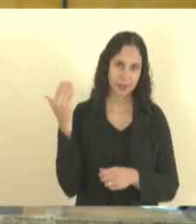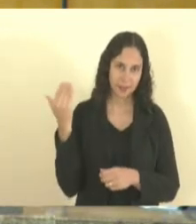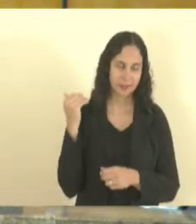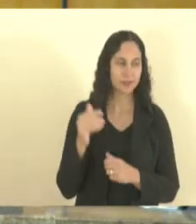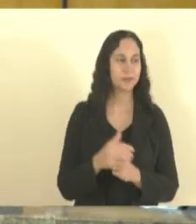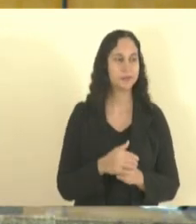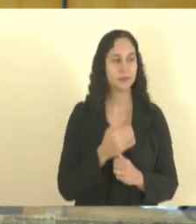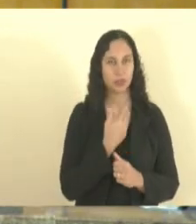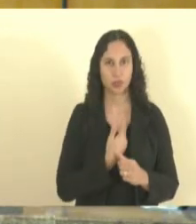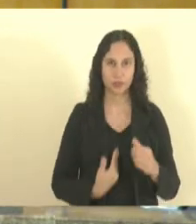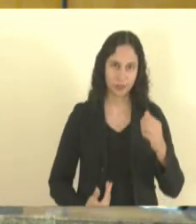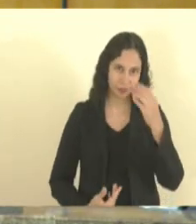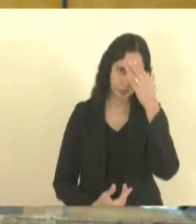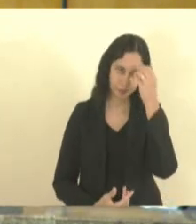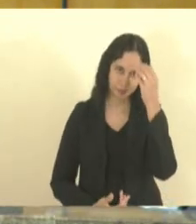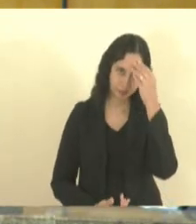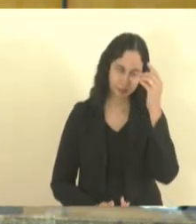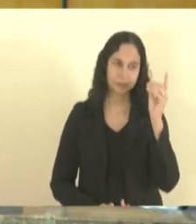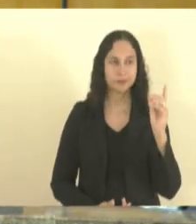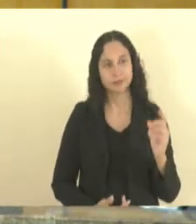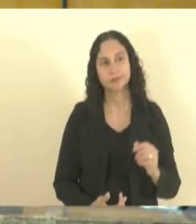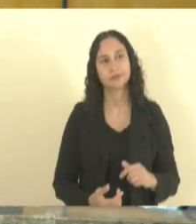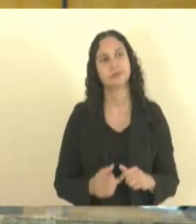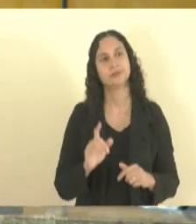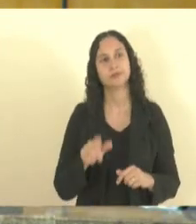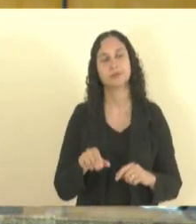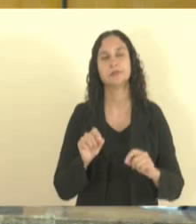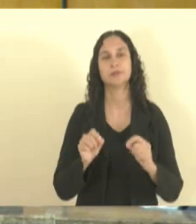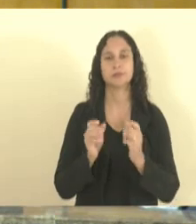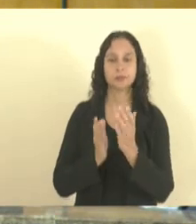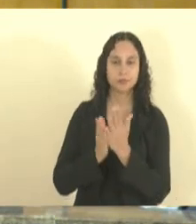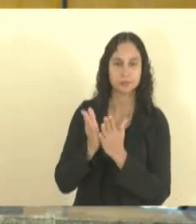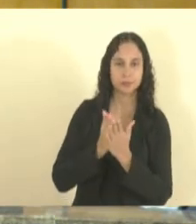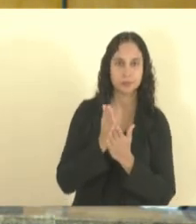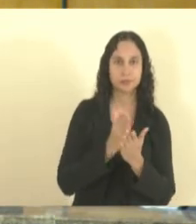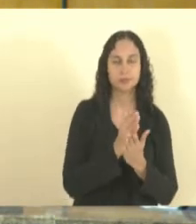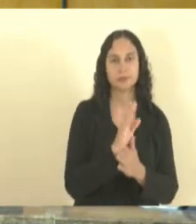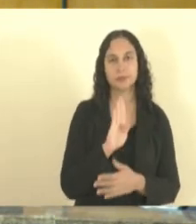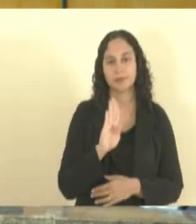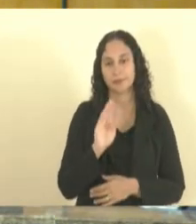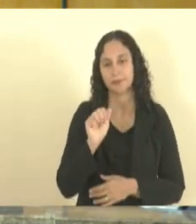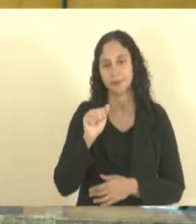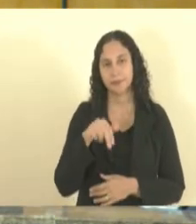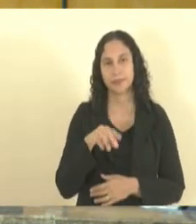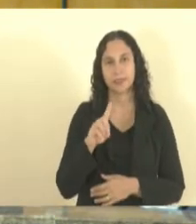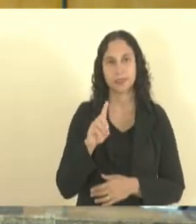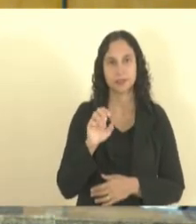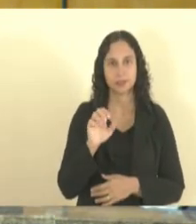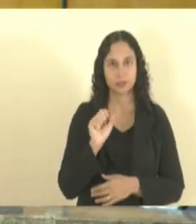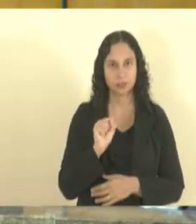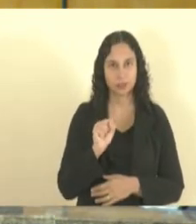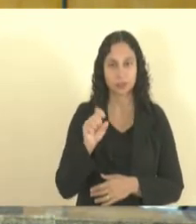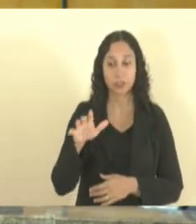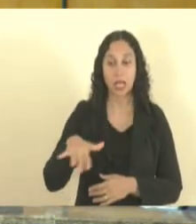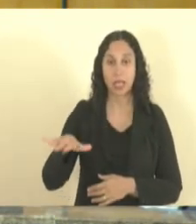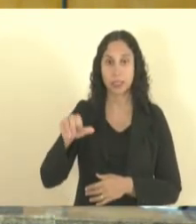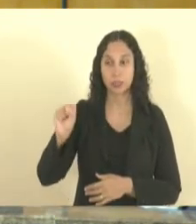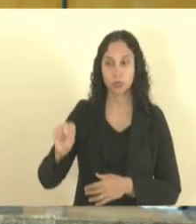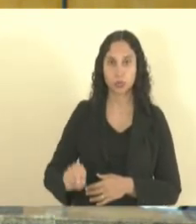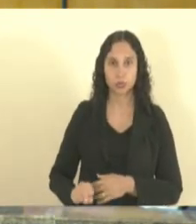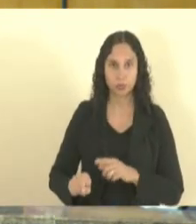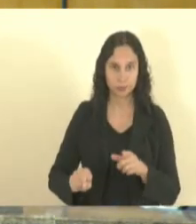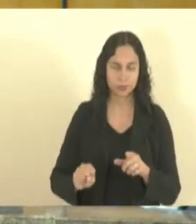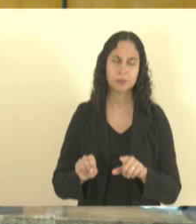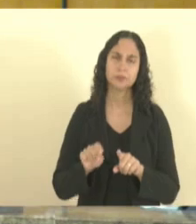Casagrande nós redirecionamos muito a atuação do BANDES para o Sul do Estado para que o BANDES como um banco de desenvolvimento